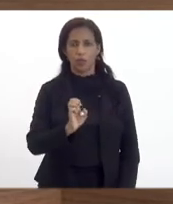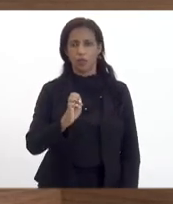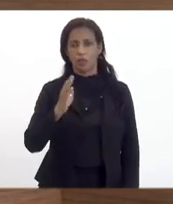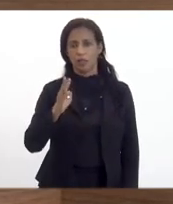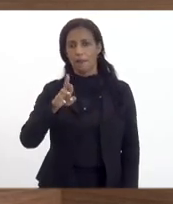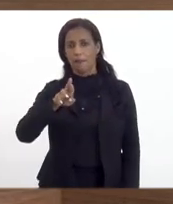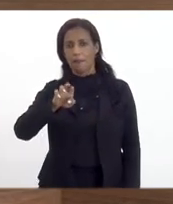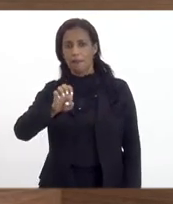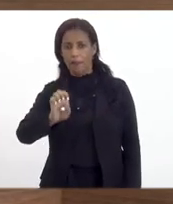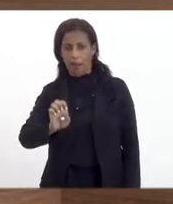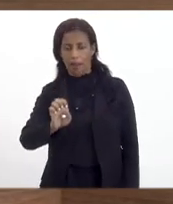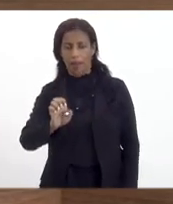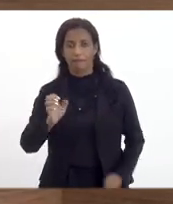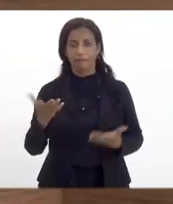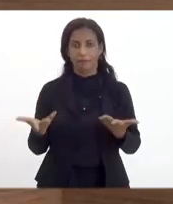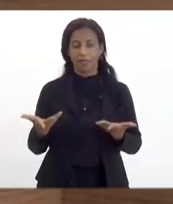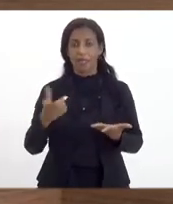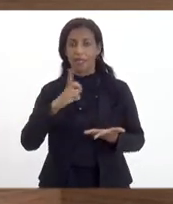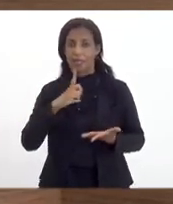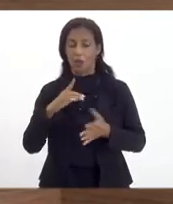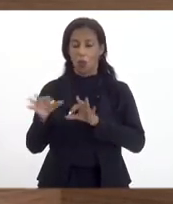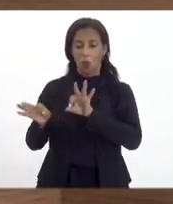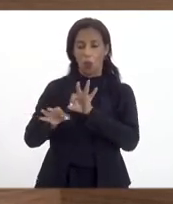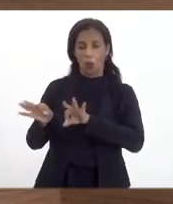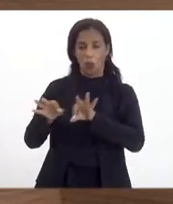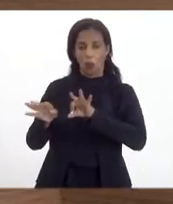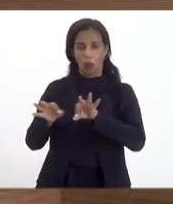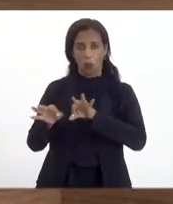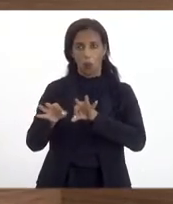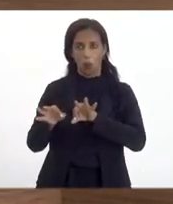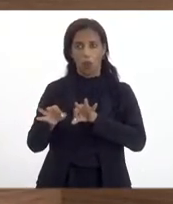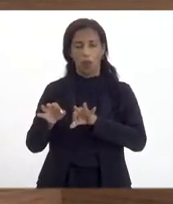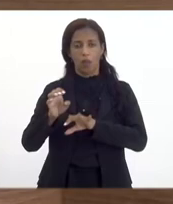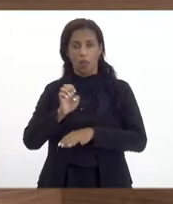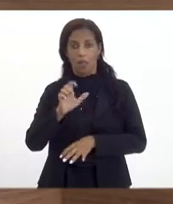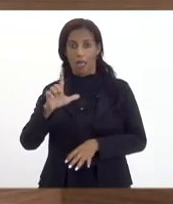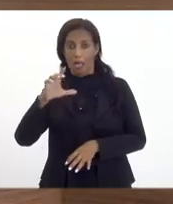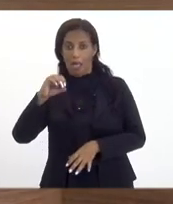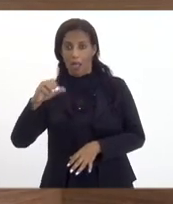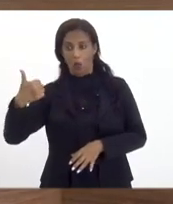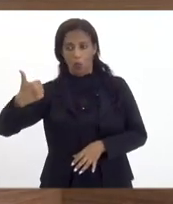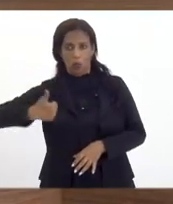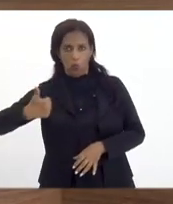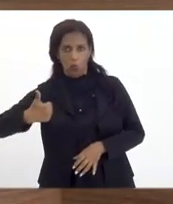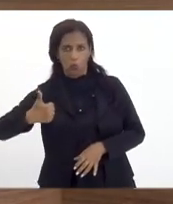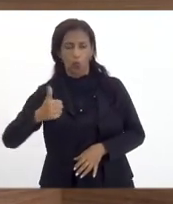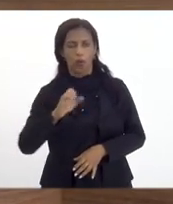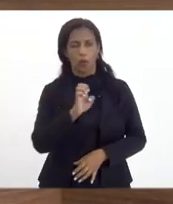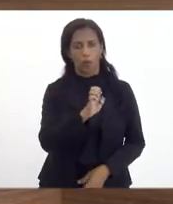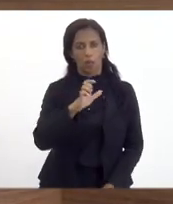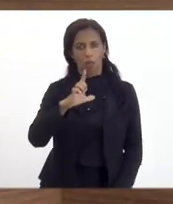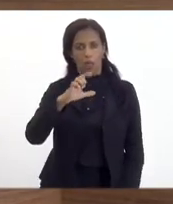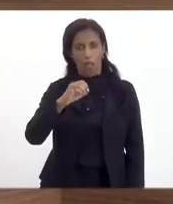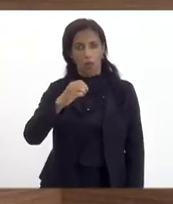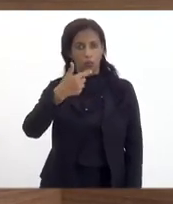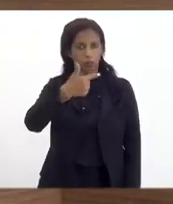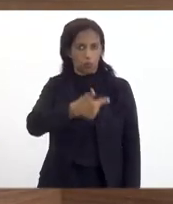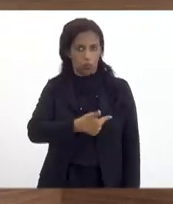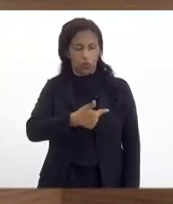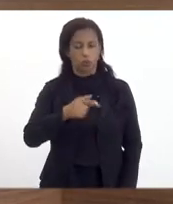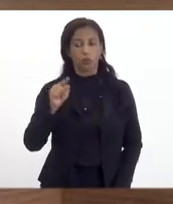que é o ELO. Nós tivemos o projeto ELO 1 e agora estamos com o ELO 2. O ELO 1,